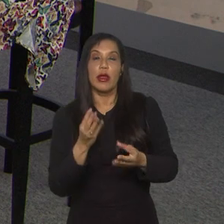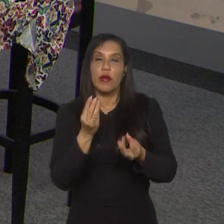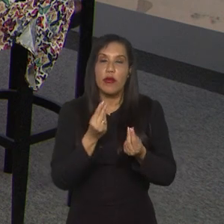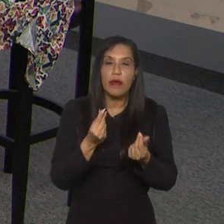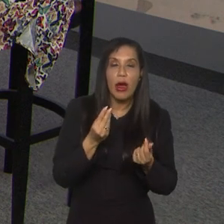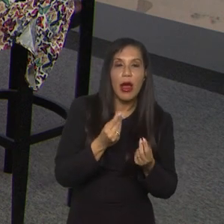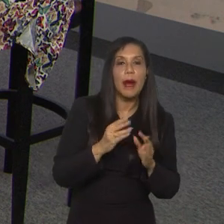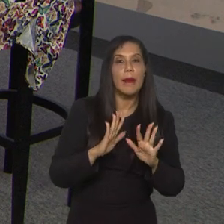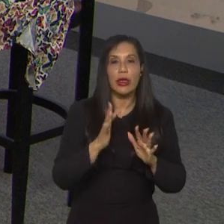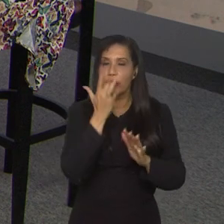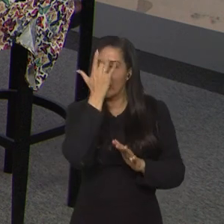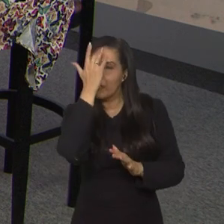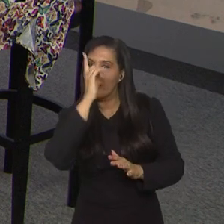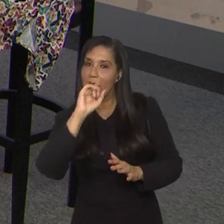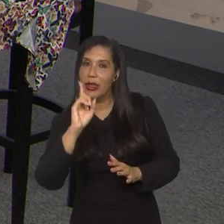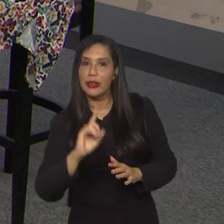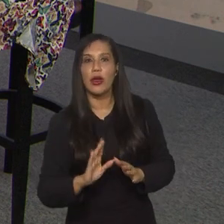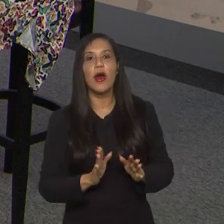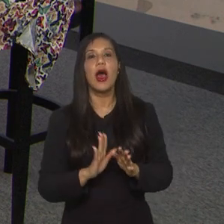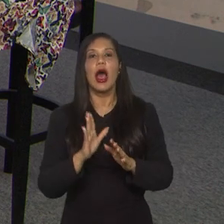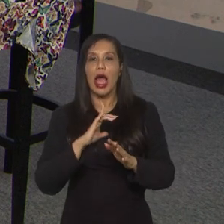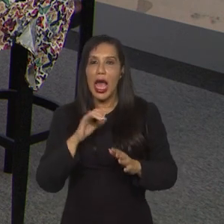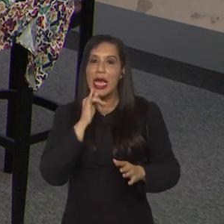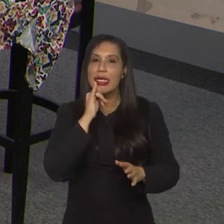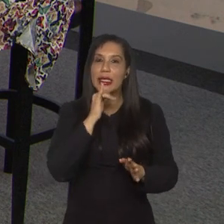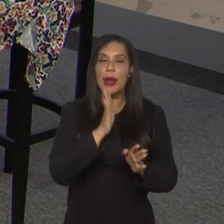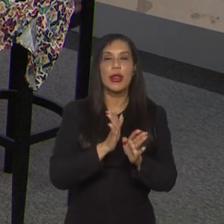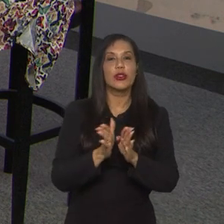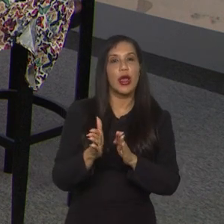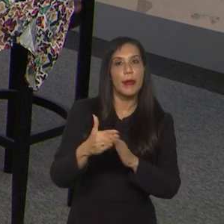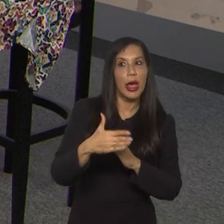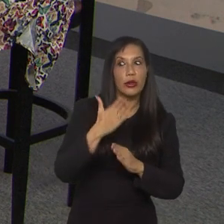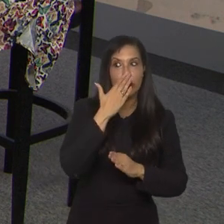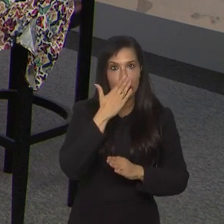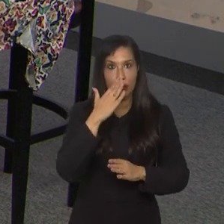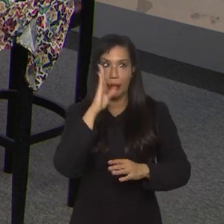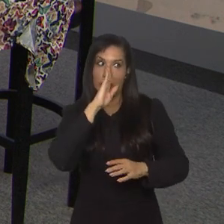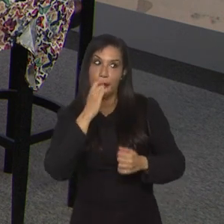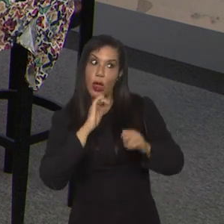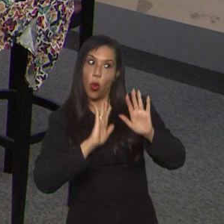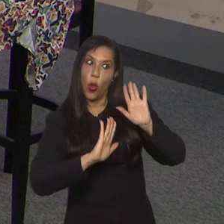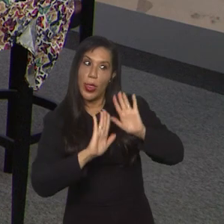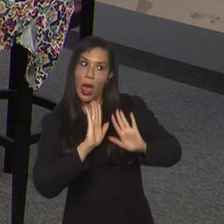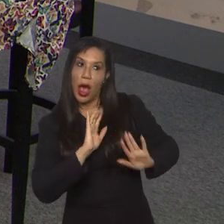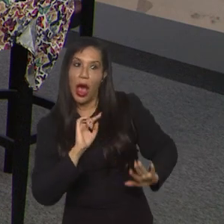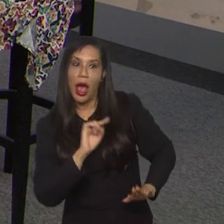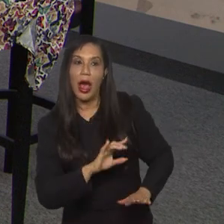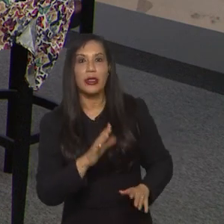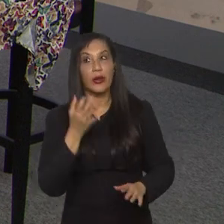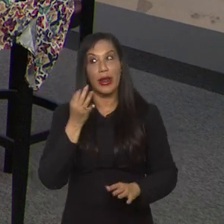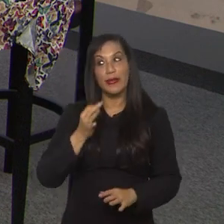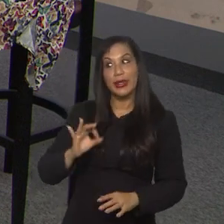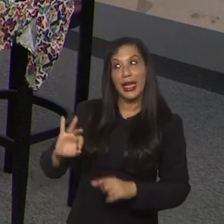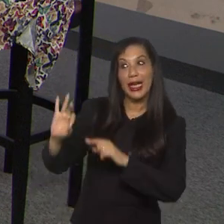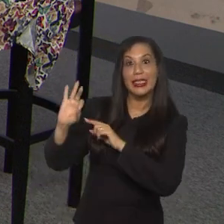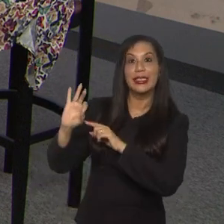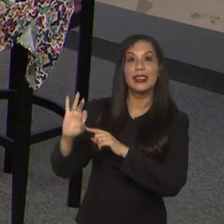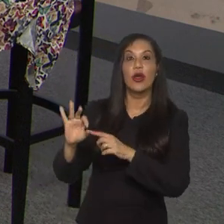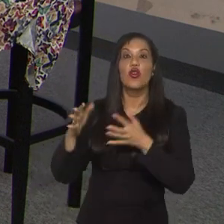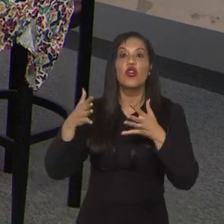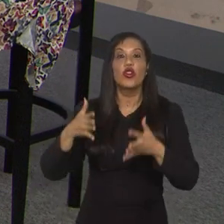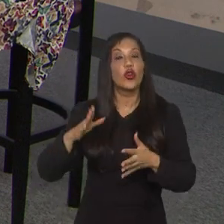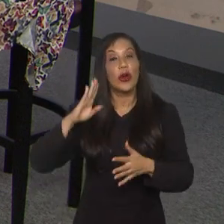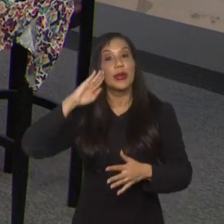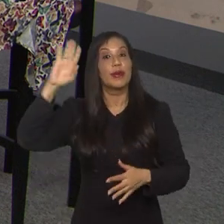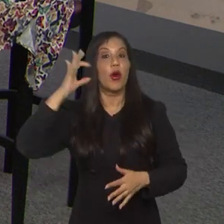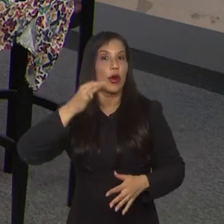mas não vão ser jogos fáceis, não, principalmente a Jamaica tem um time que o Brasil vai precisar tomar bastante cuidado, mas é aquilo, o jogo chave